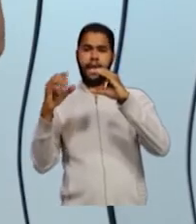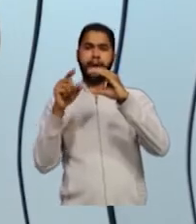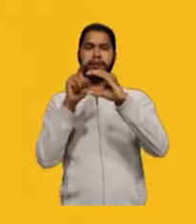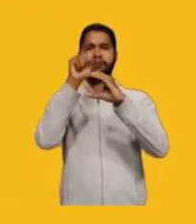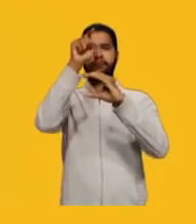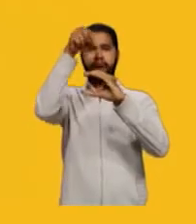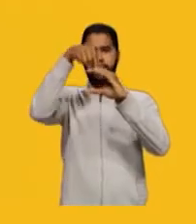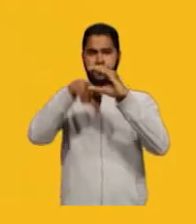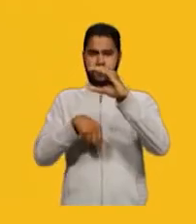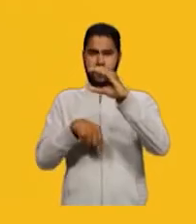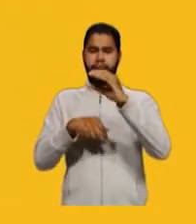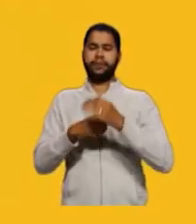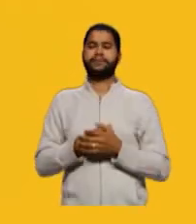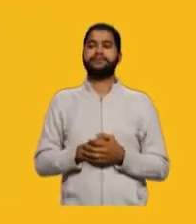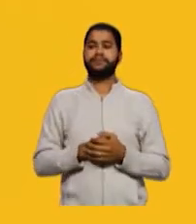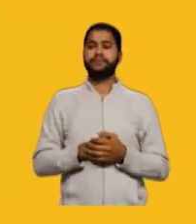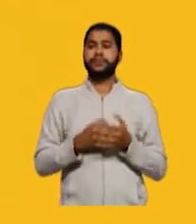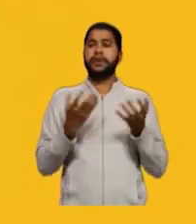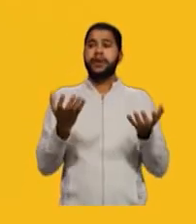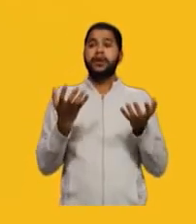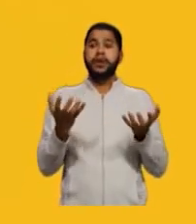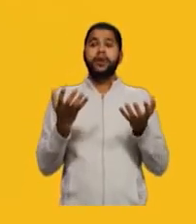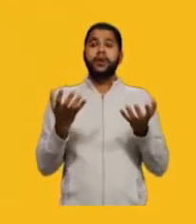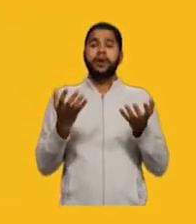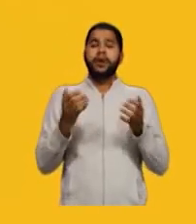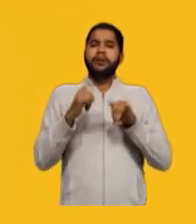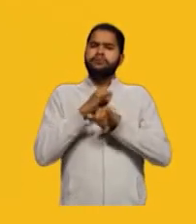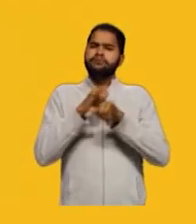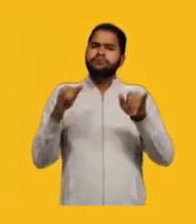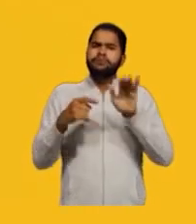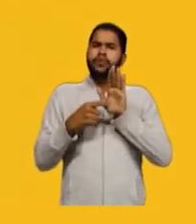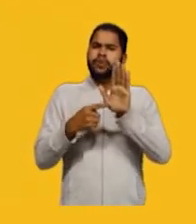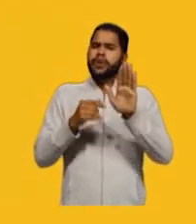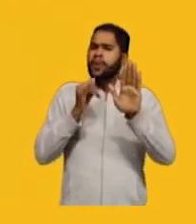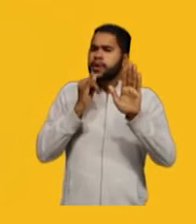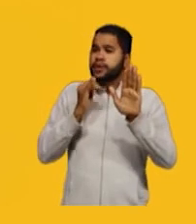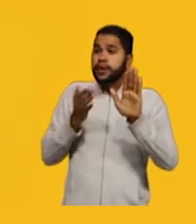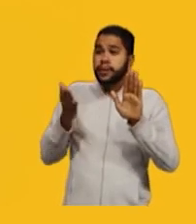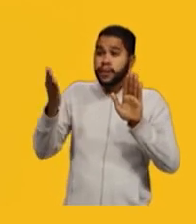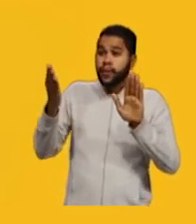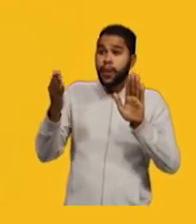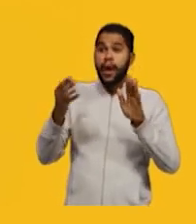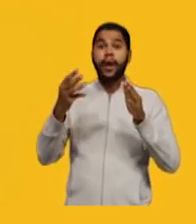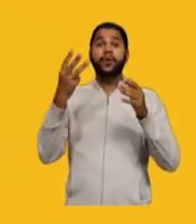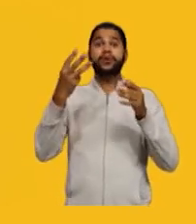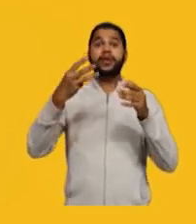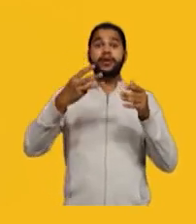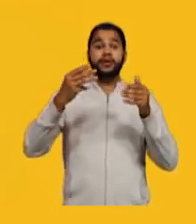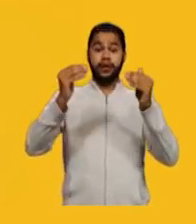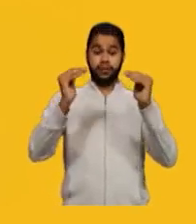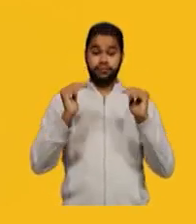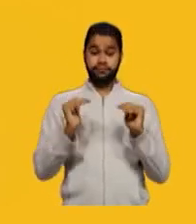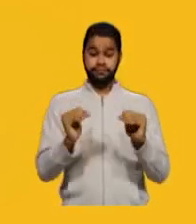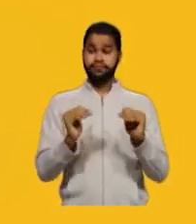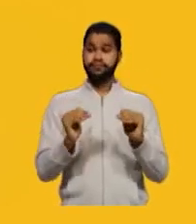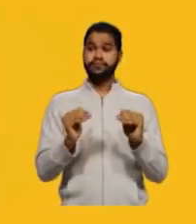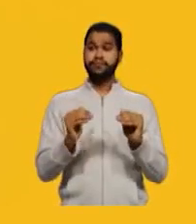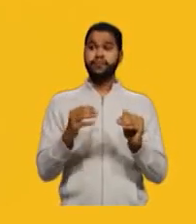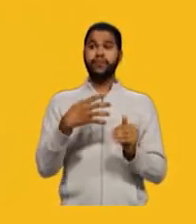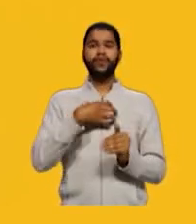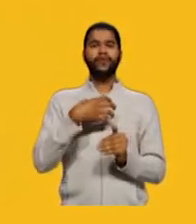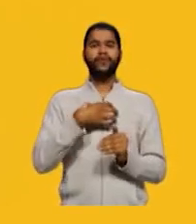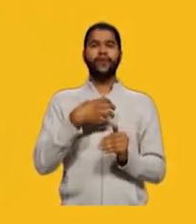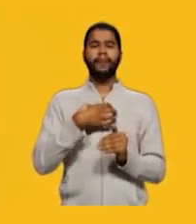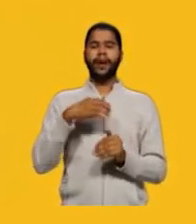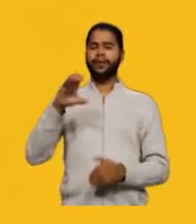ligados a ele. O que eu quero ressaltar aqui nesses exemplos é o terceiro exemplo. Por quê? Ele está em formato de